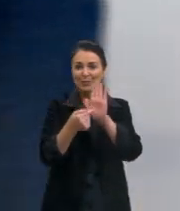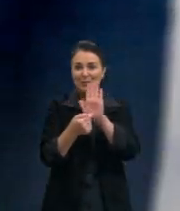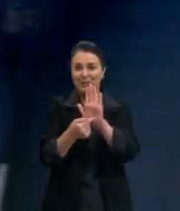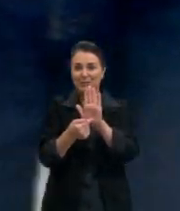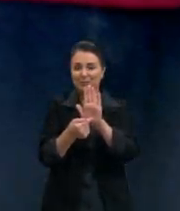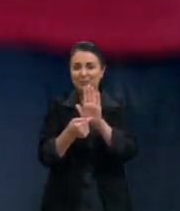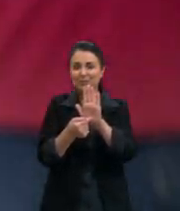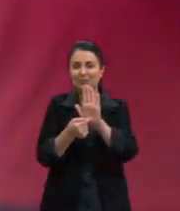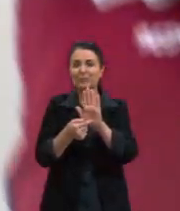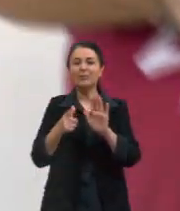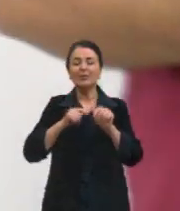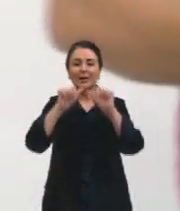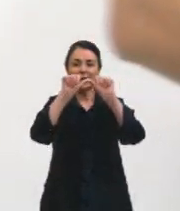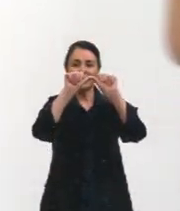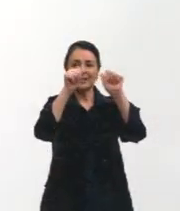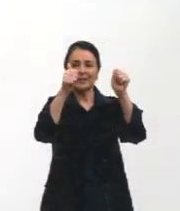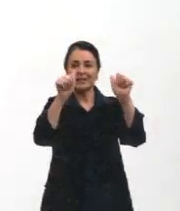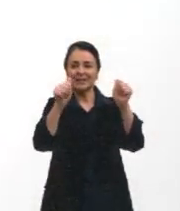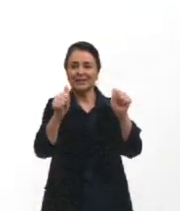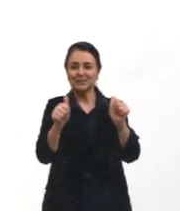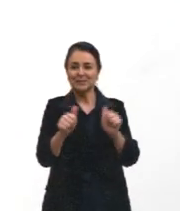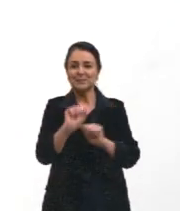das imagens são assim, tá, gurizada?